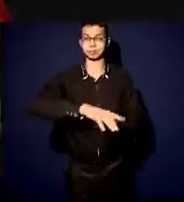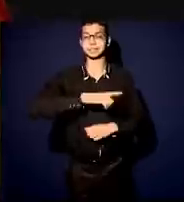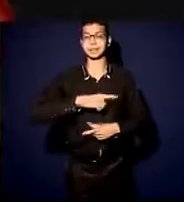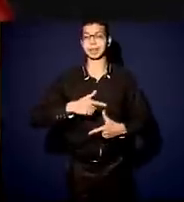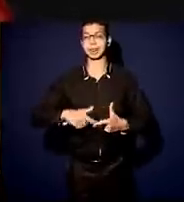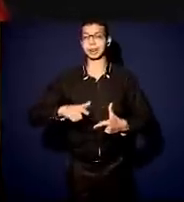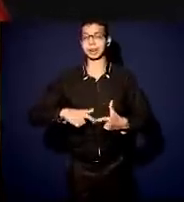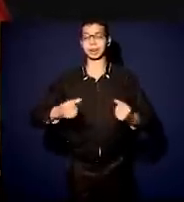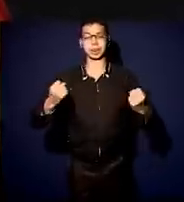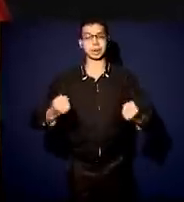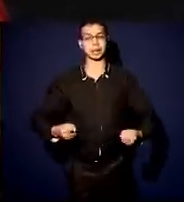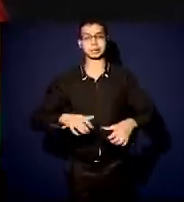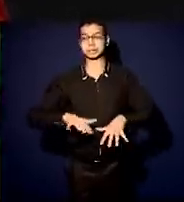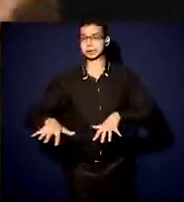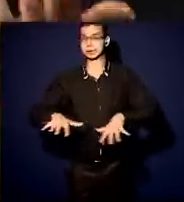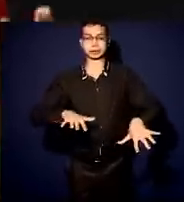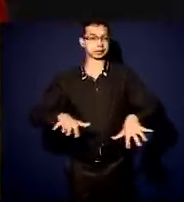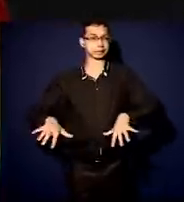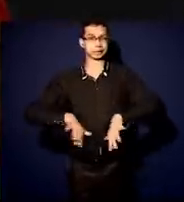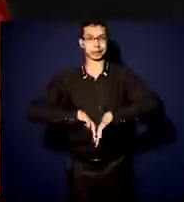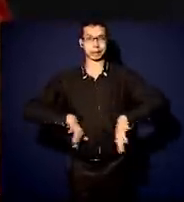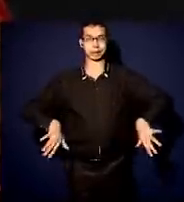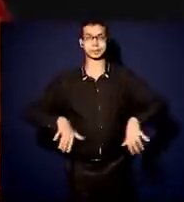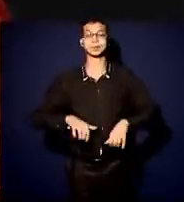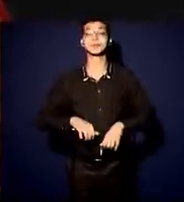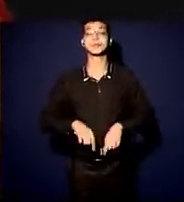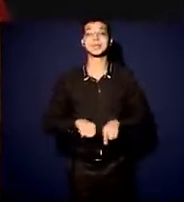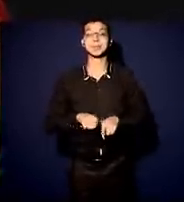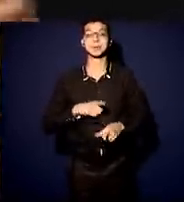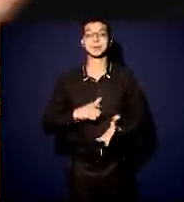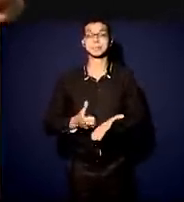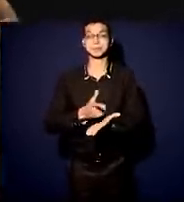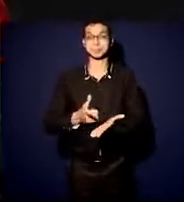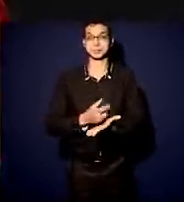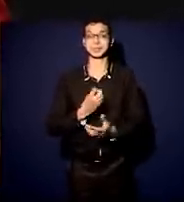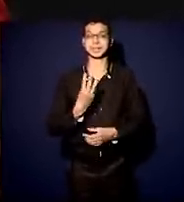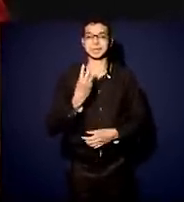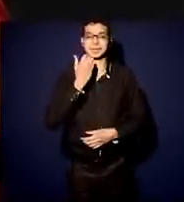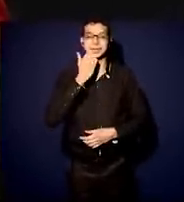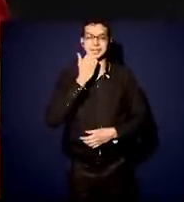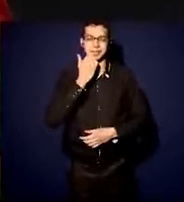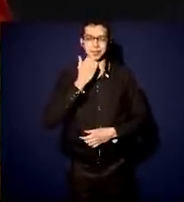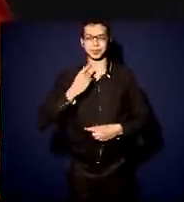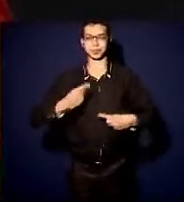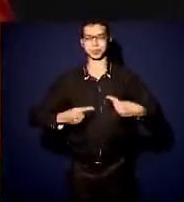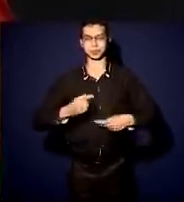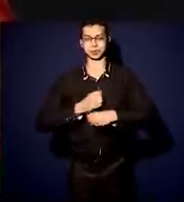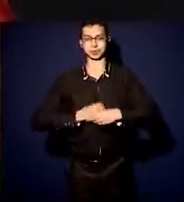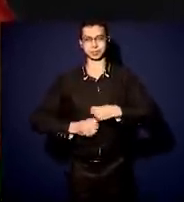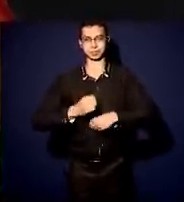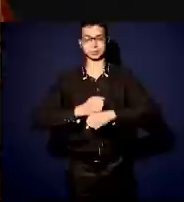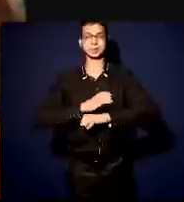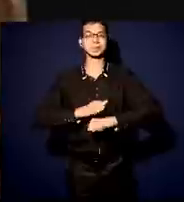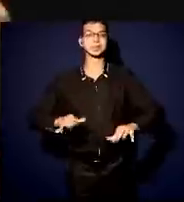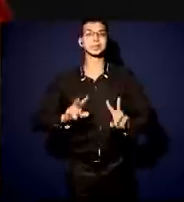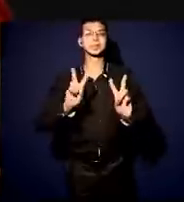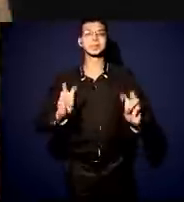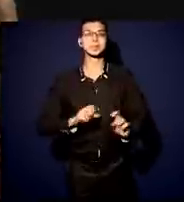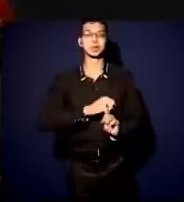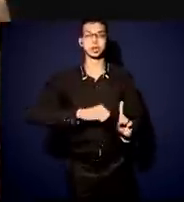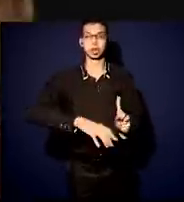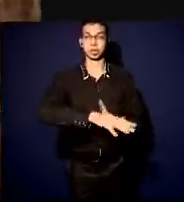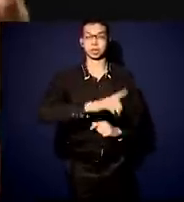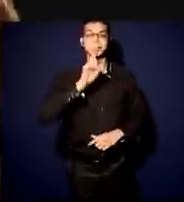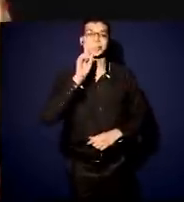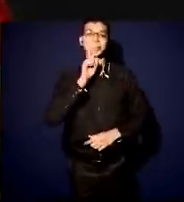Tem um livro que se chama The Bitter End, três cientistas políticos fizeram no final do ano passado sobre a sociedade americana, dizendo que isso está